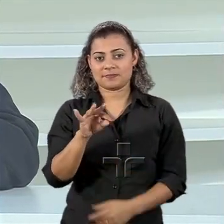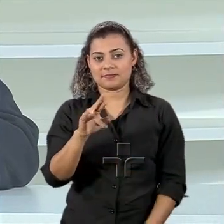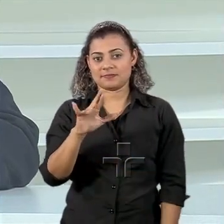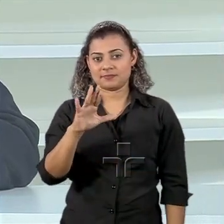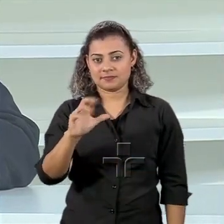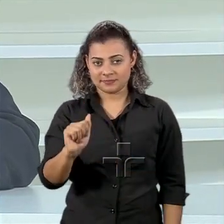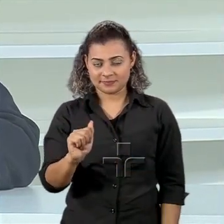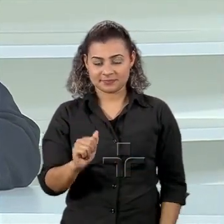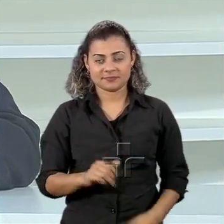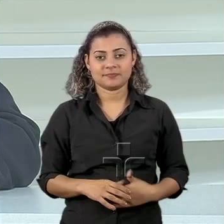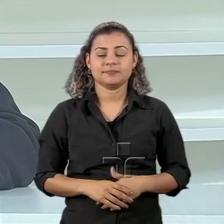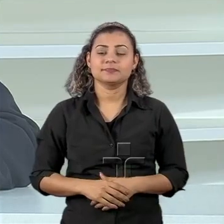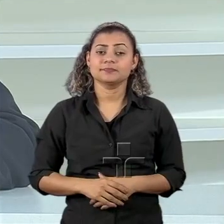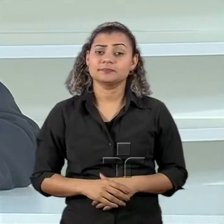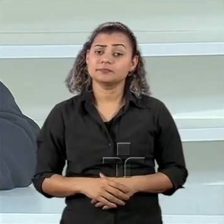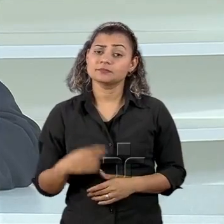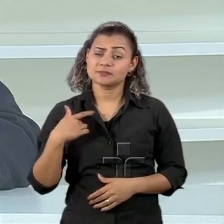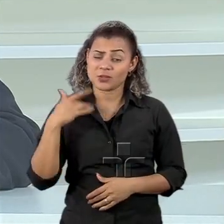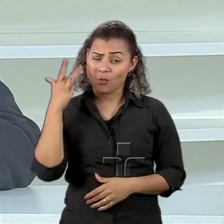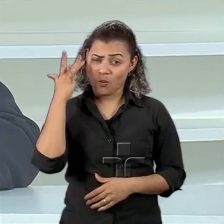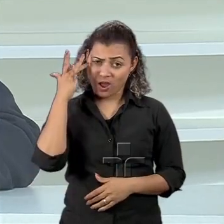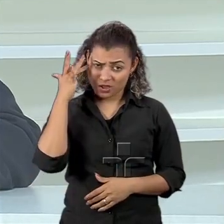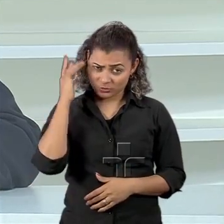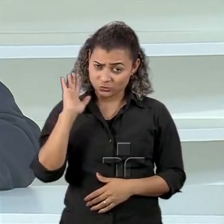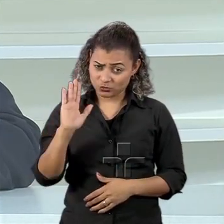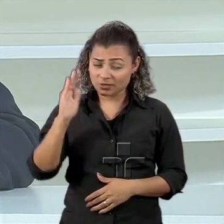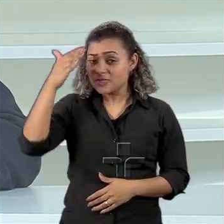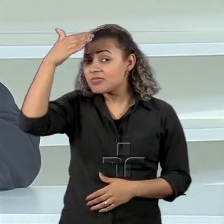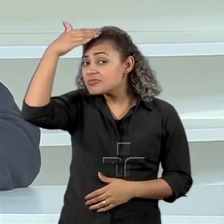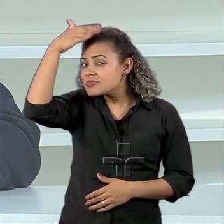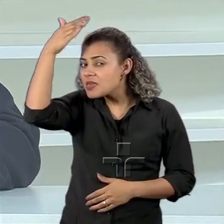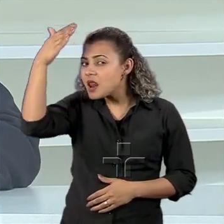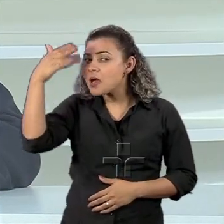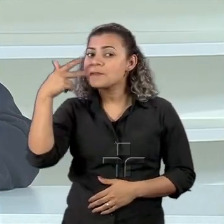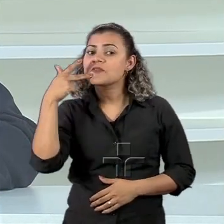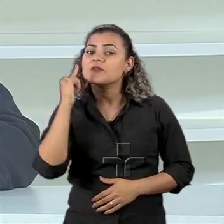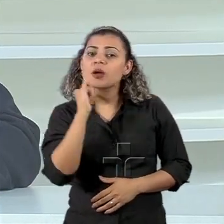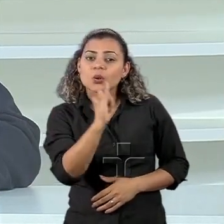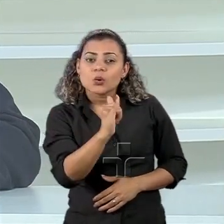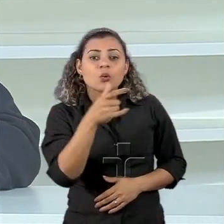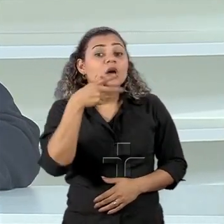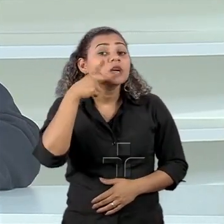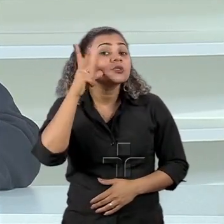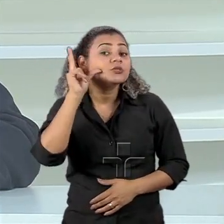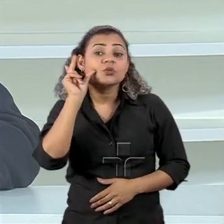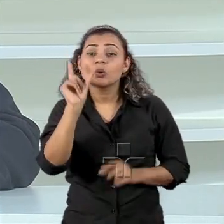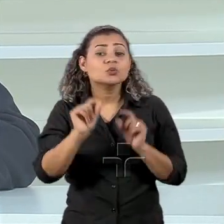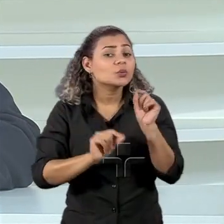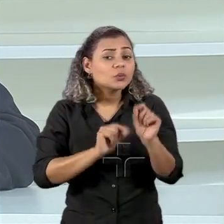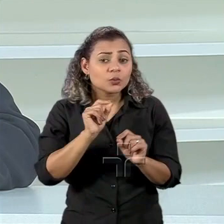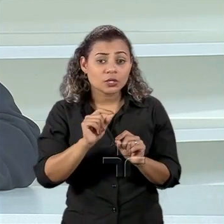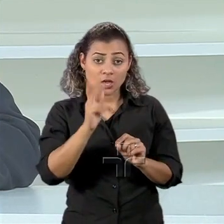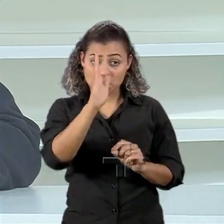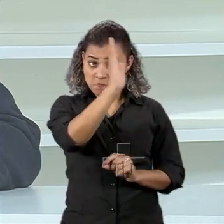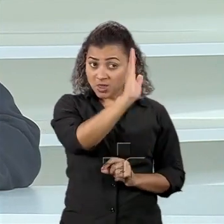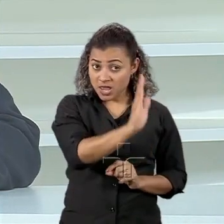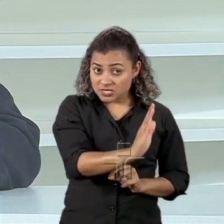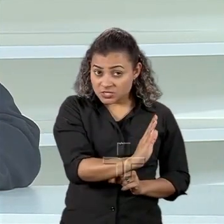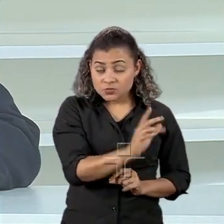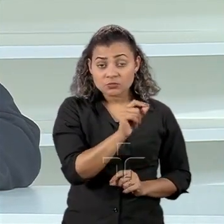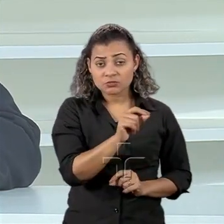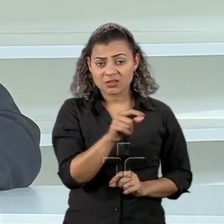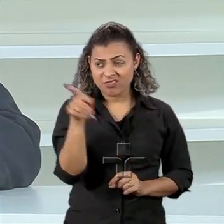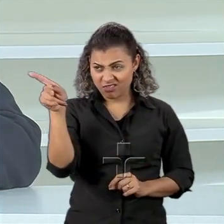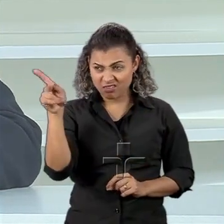Eu acho que o Trump, ao se referir ao Brasil, como fez anteontem, ele talvez não estivesse